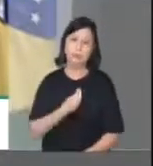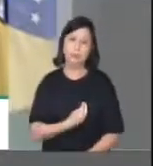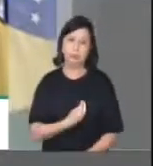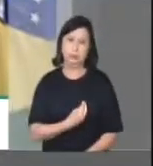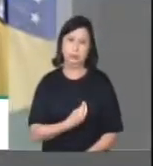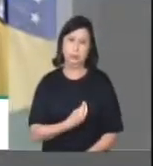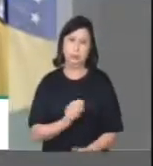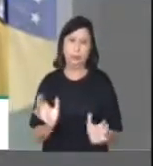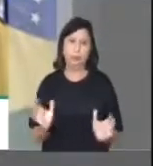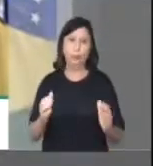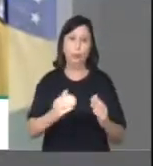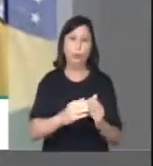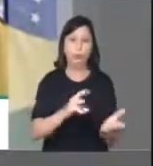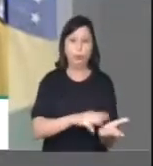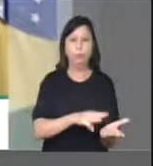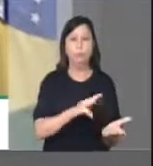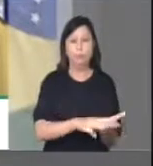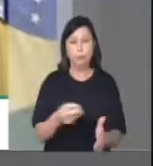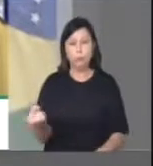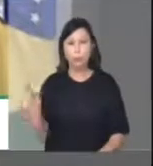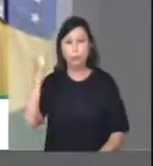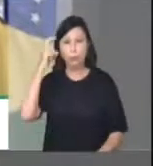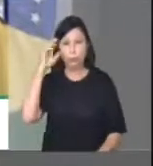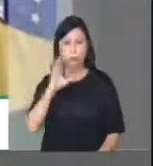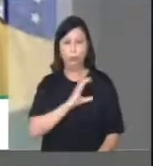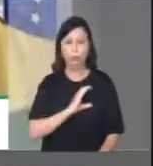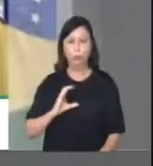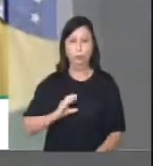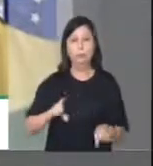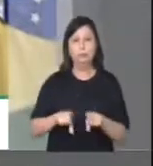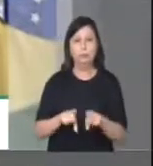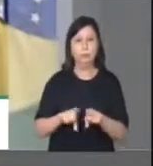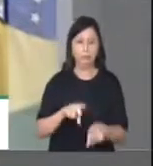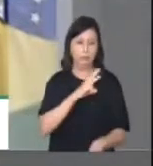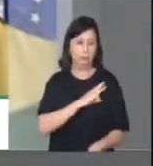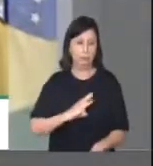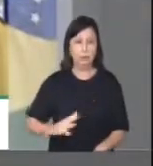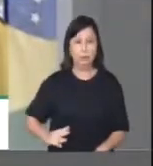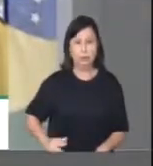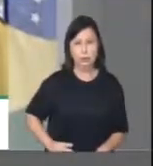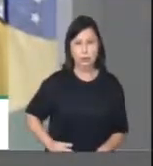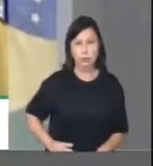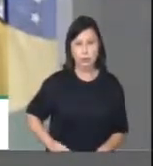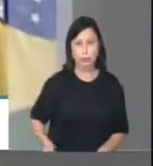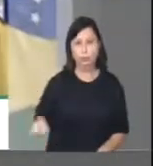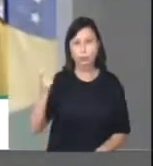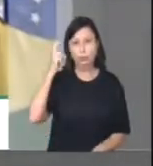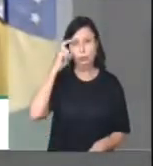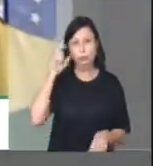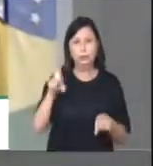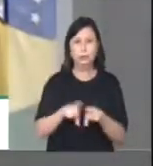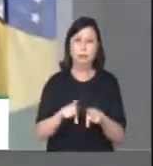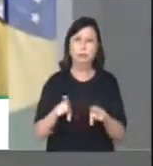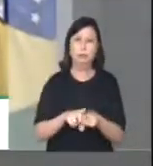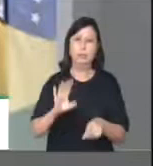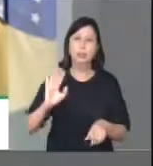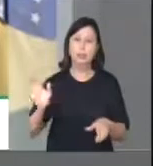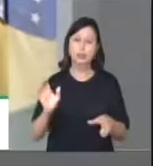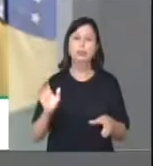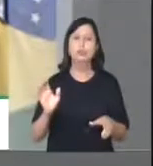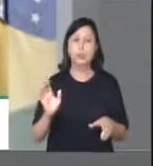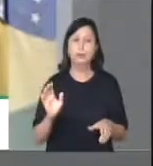Deputados, também com a presença do ministro Sérgio Sala Leitão, nosso ministro e também já indicado para